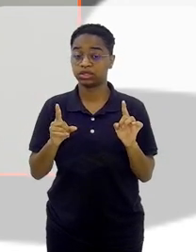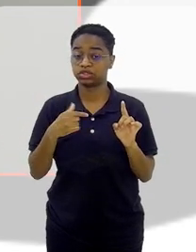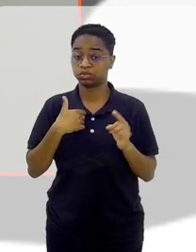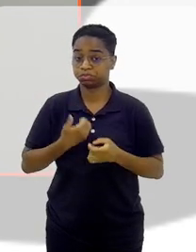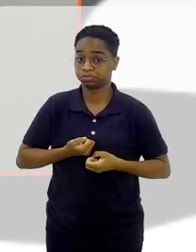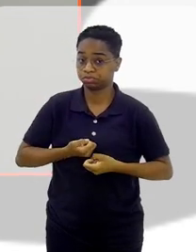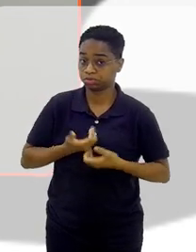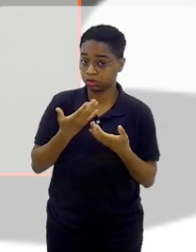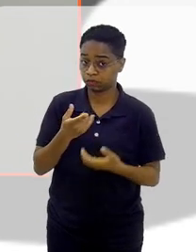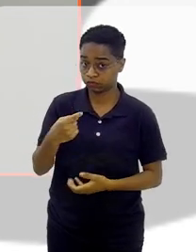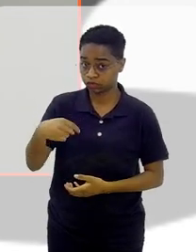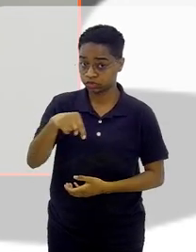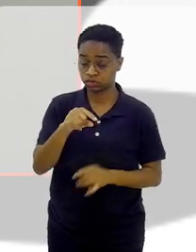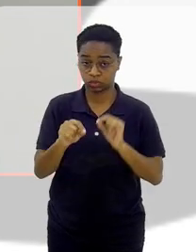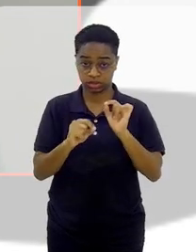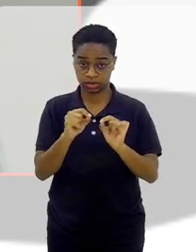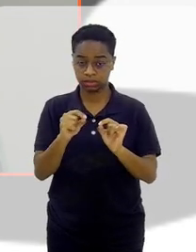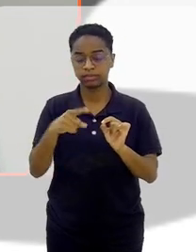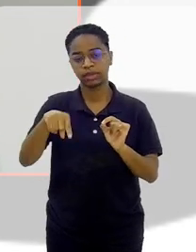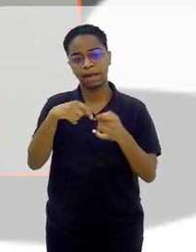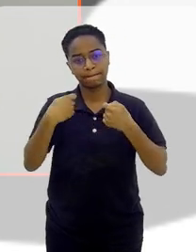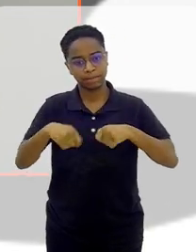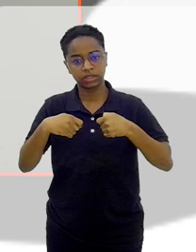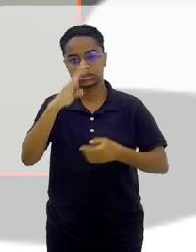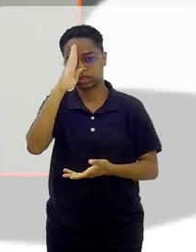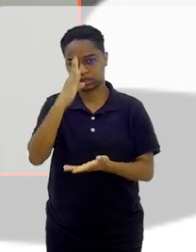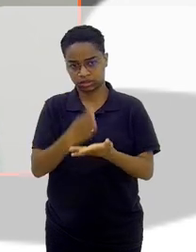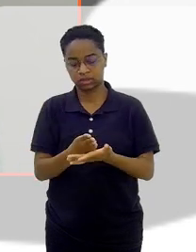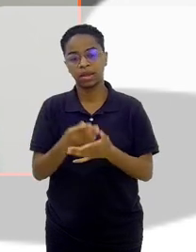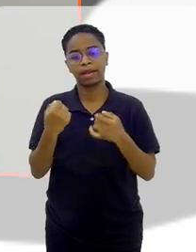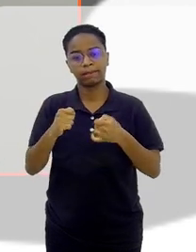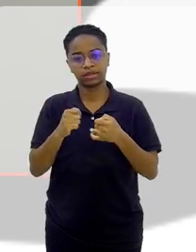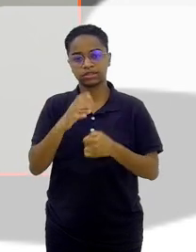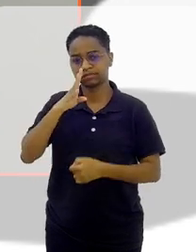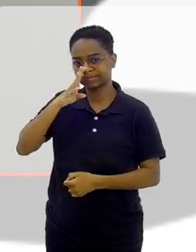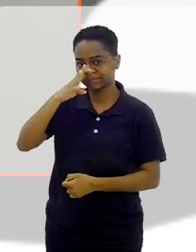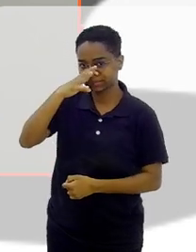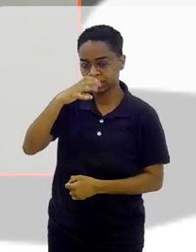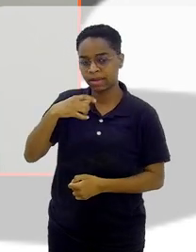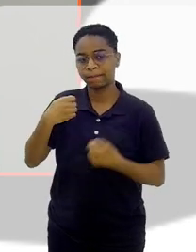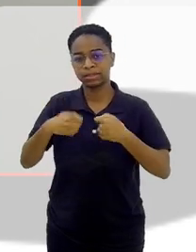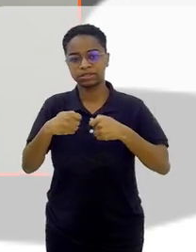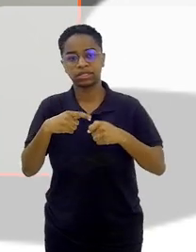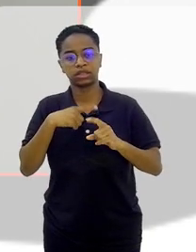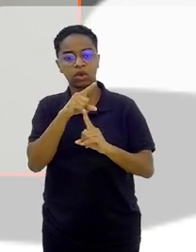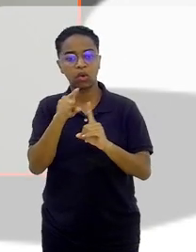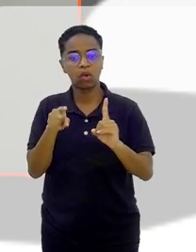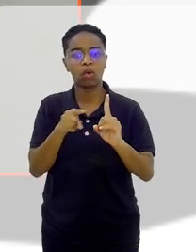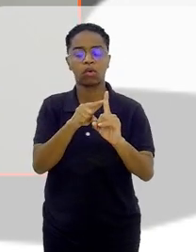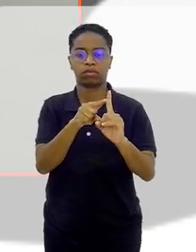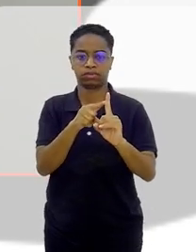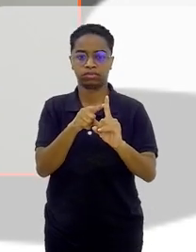depoimento, é o seguinte. Acredite. Seja resiliente. Tenha propósito.